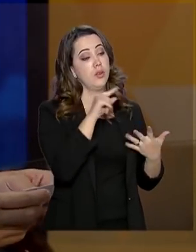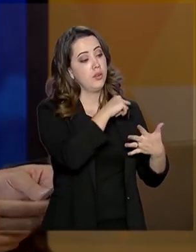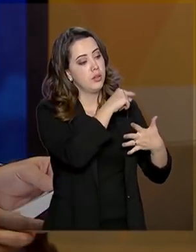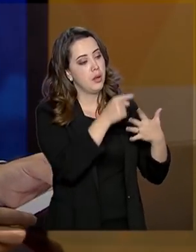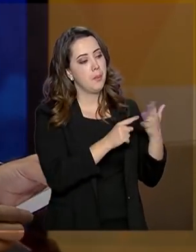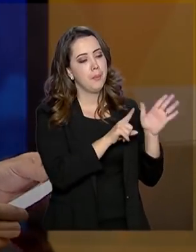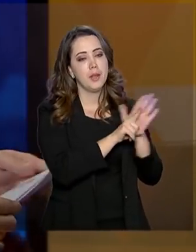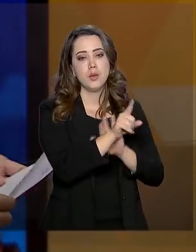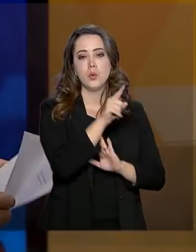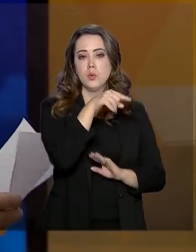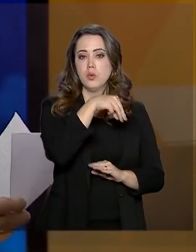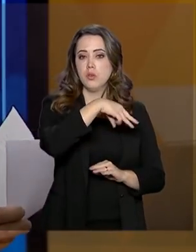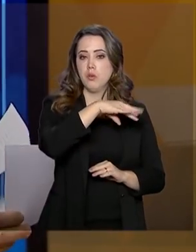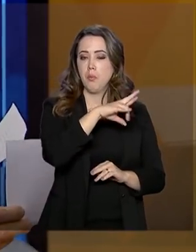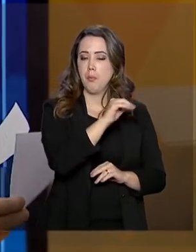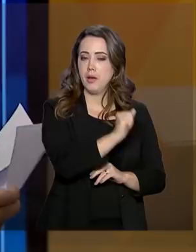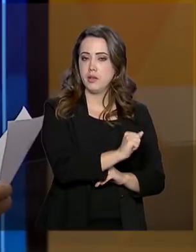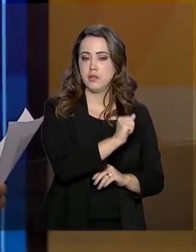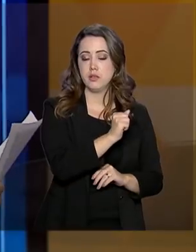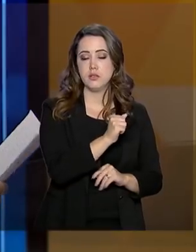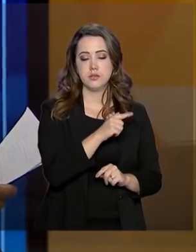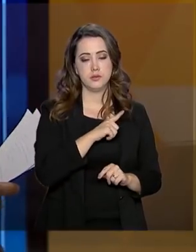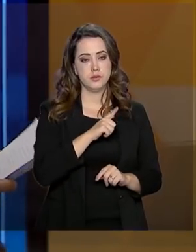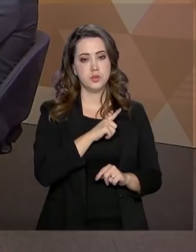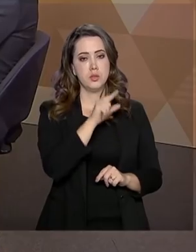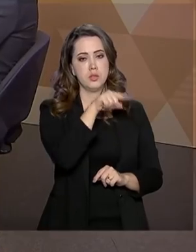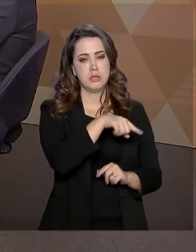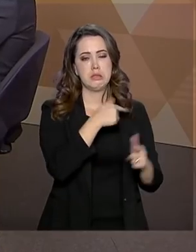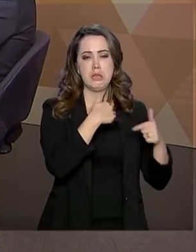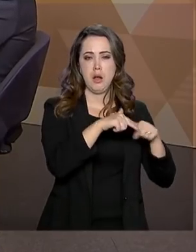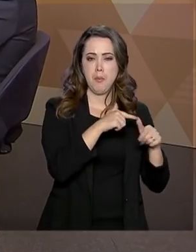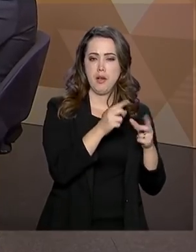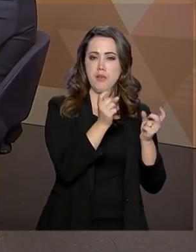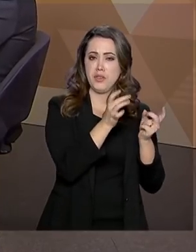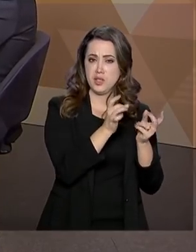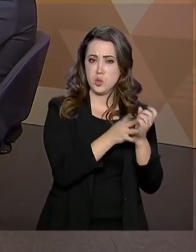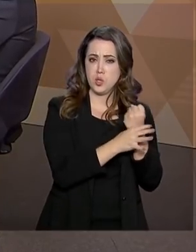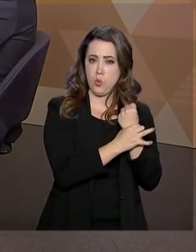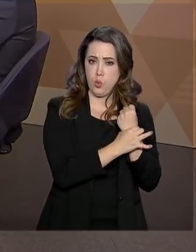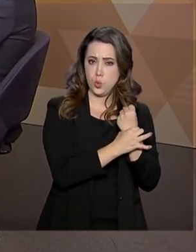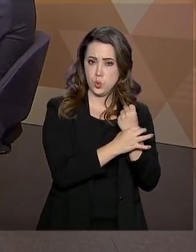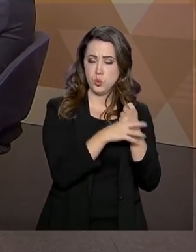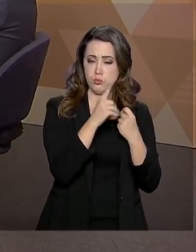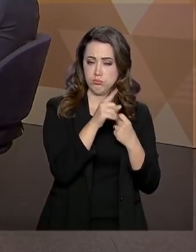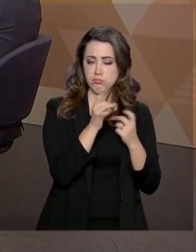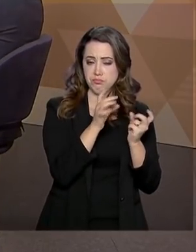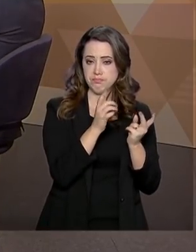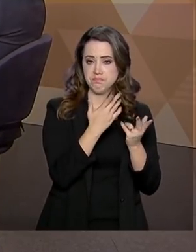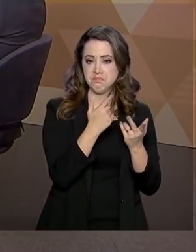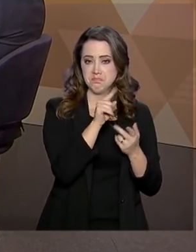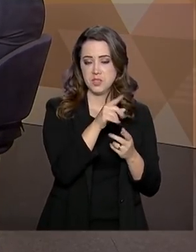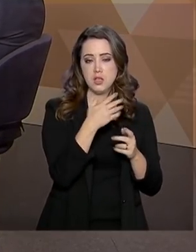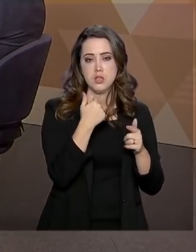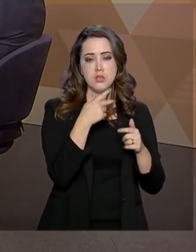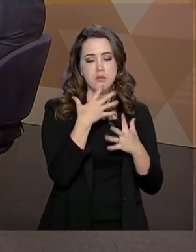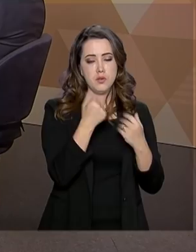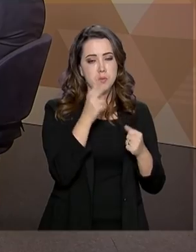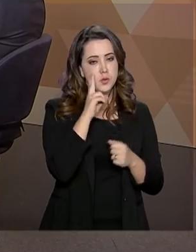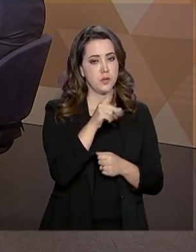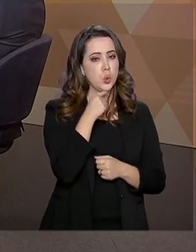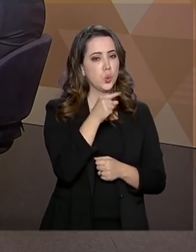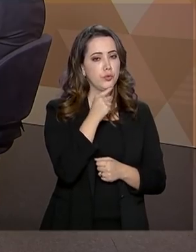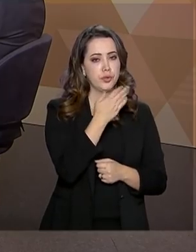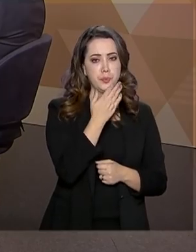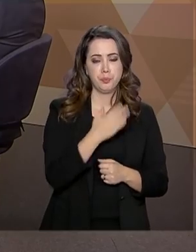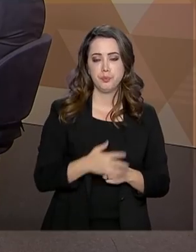é a pergunta da Maria Cleonice, ela é corretora de seguros. Vamos ouvi-la aqui no nosso telão.